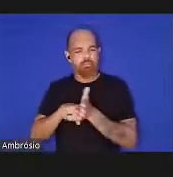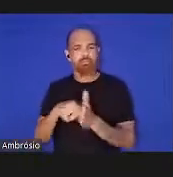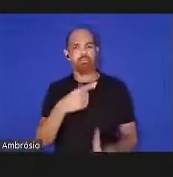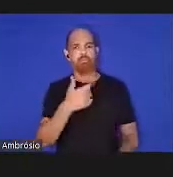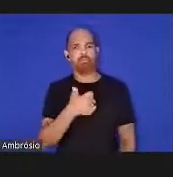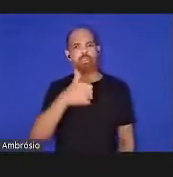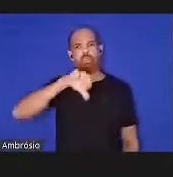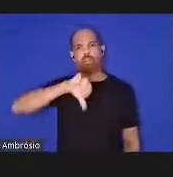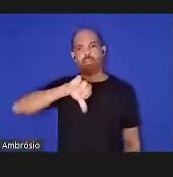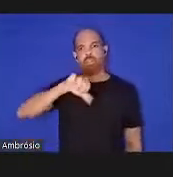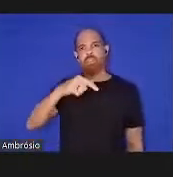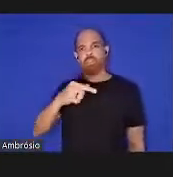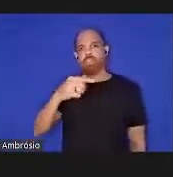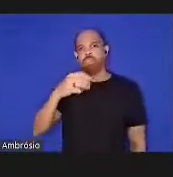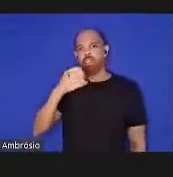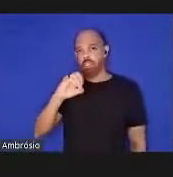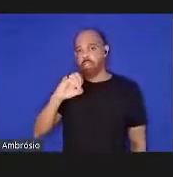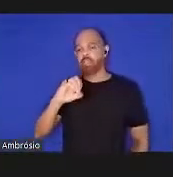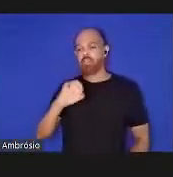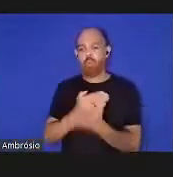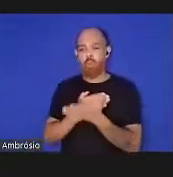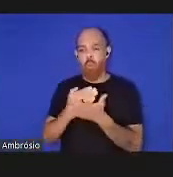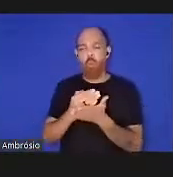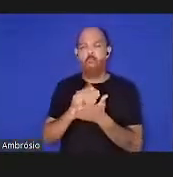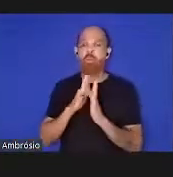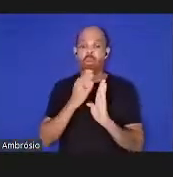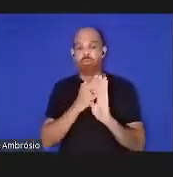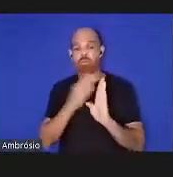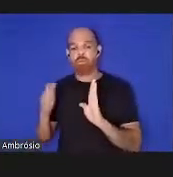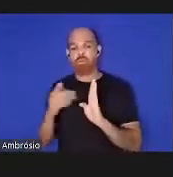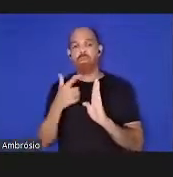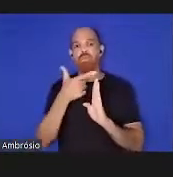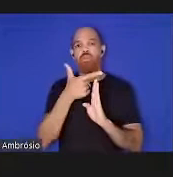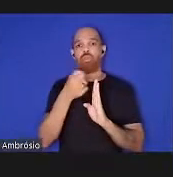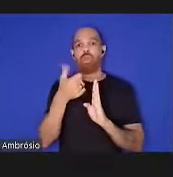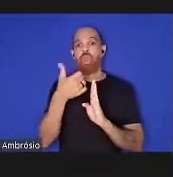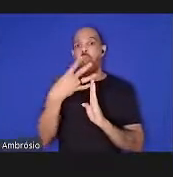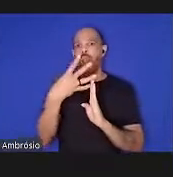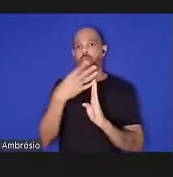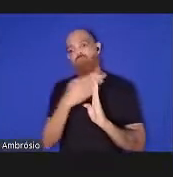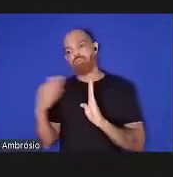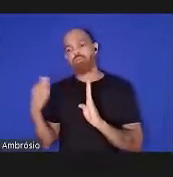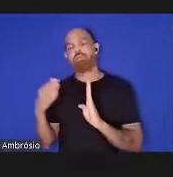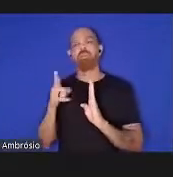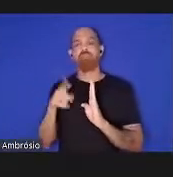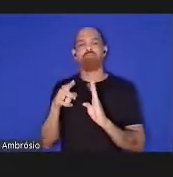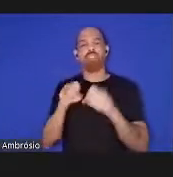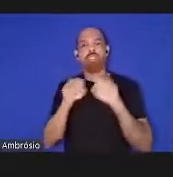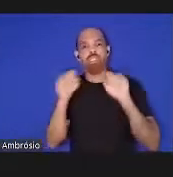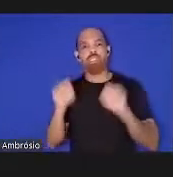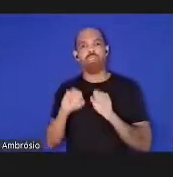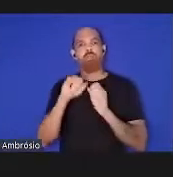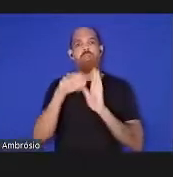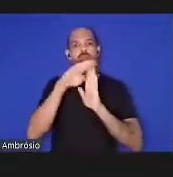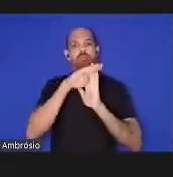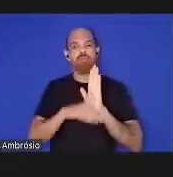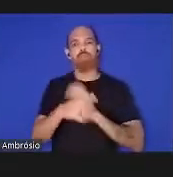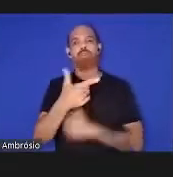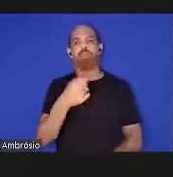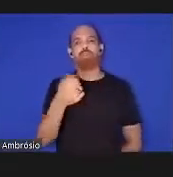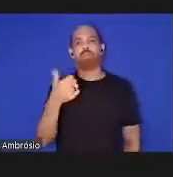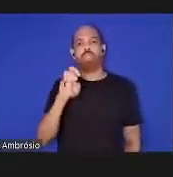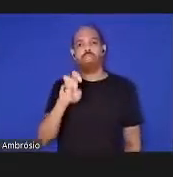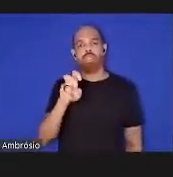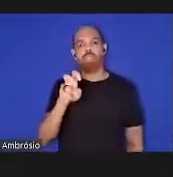1970 existe só desde 2014 só foi sistematizado em 2015 com a